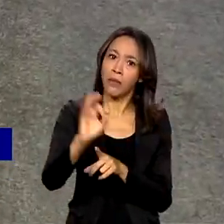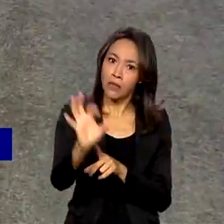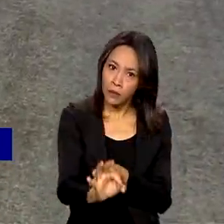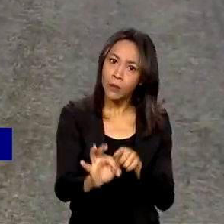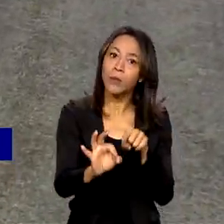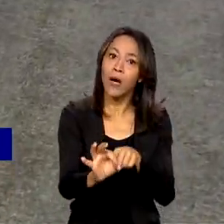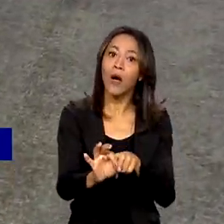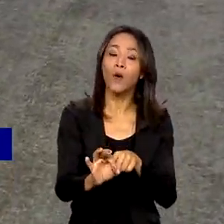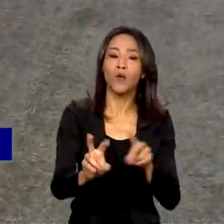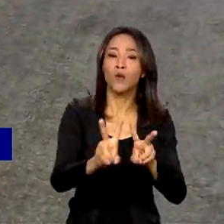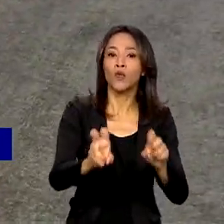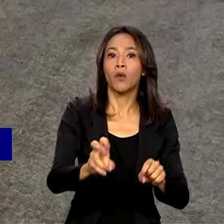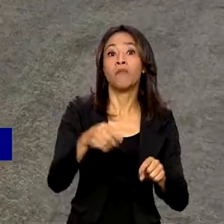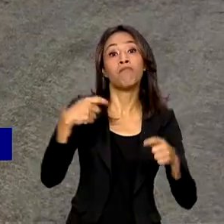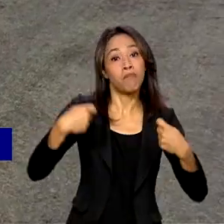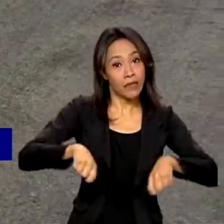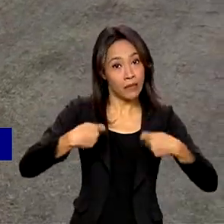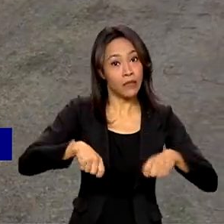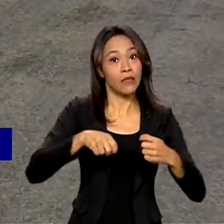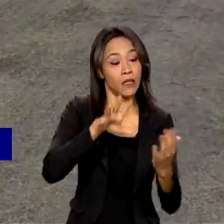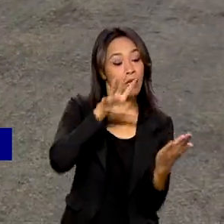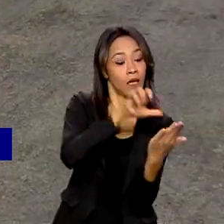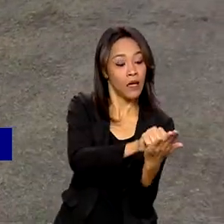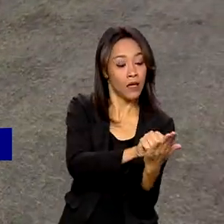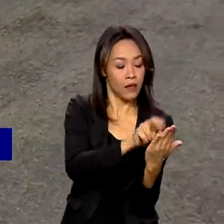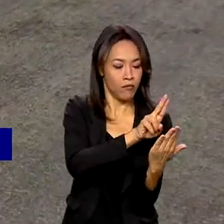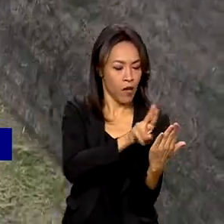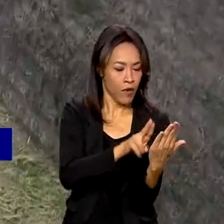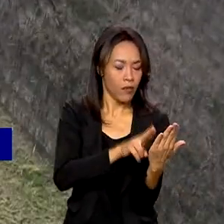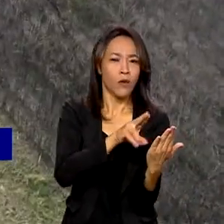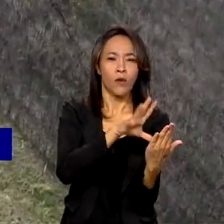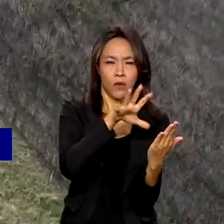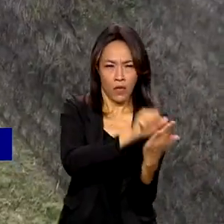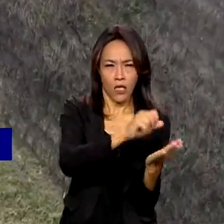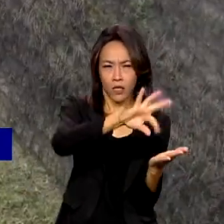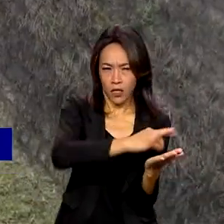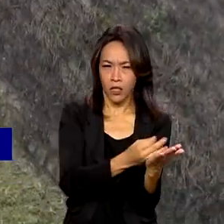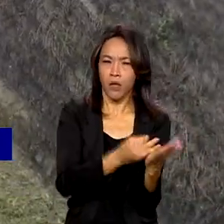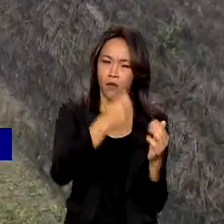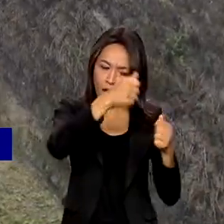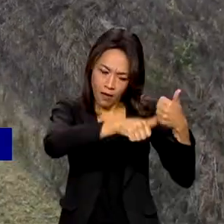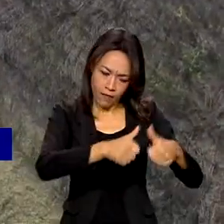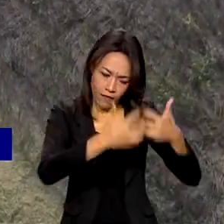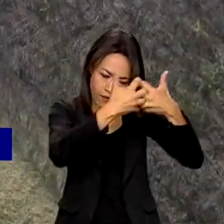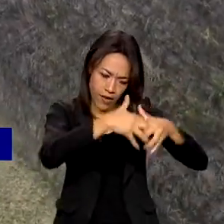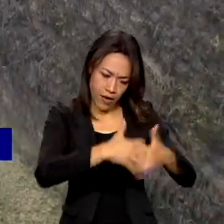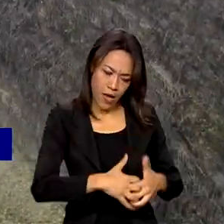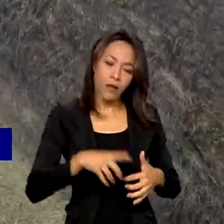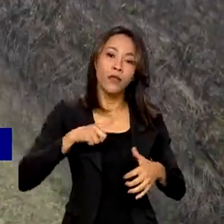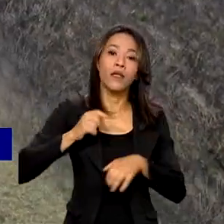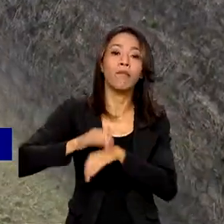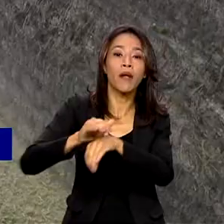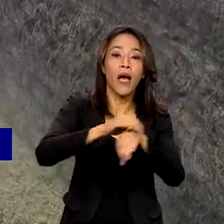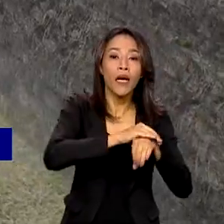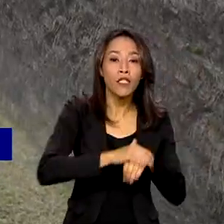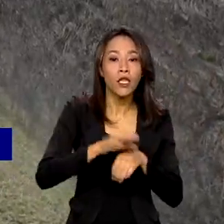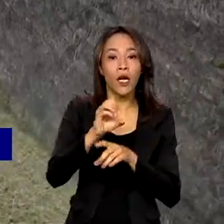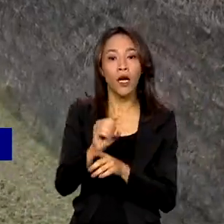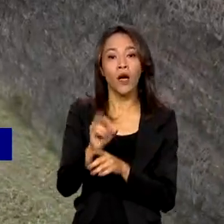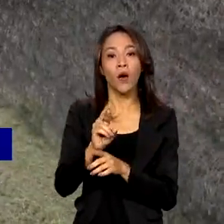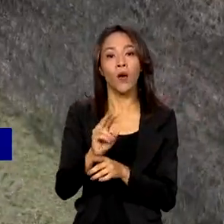isso, é preciso estar com o Cadastro Ambiental Rural analisado ou adotar práticas de produção agropecuária orgânica ou